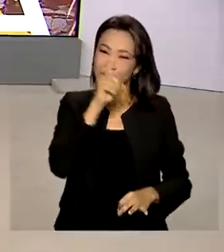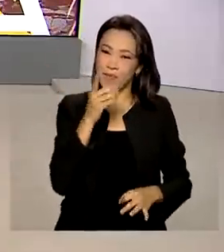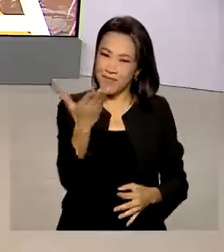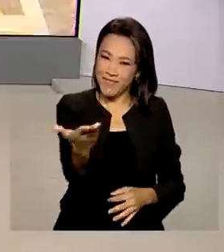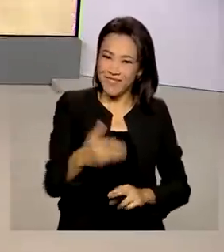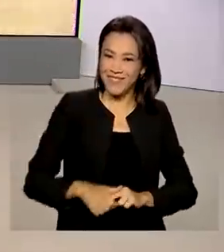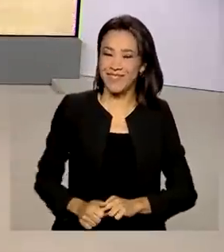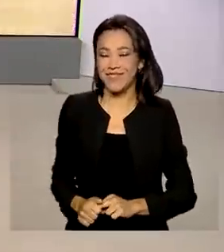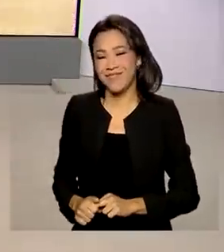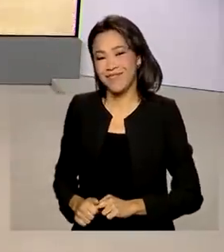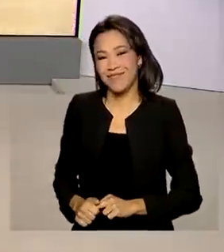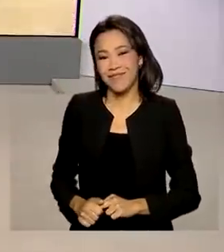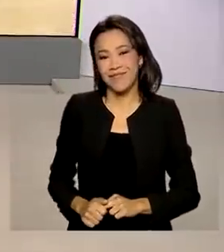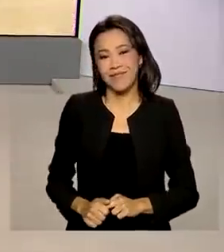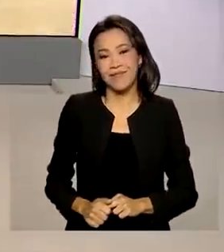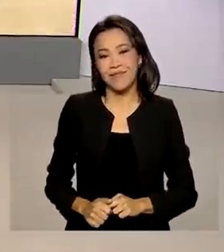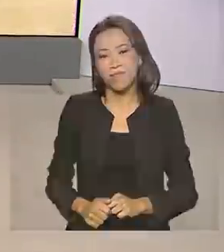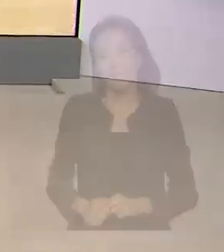você.